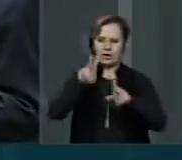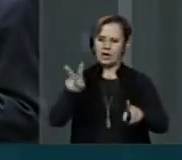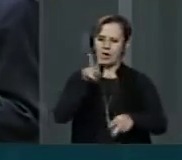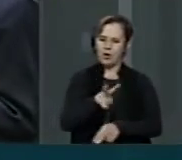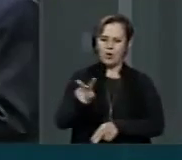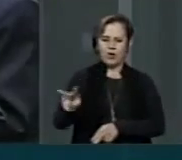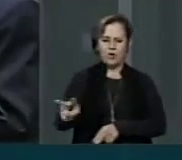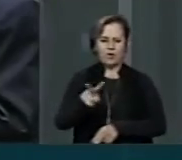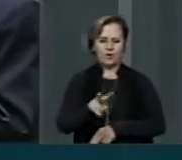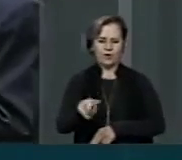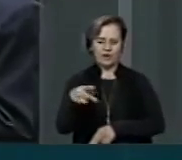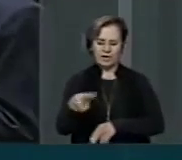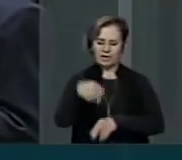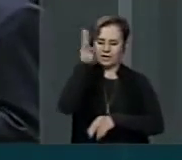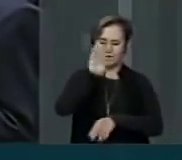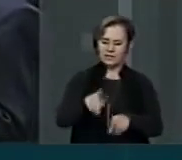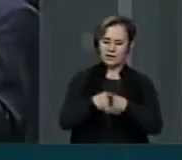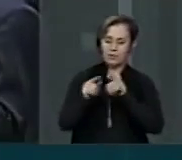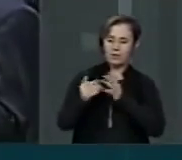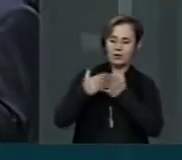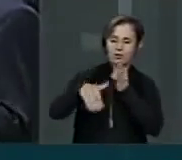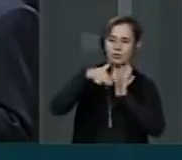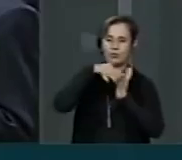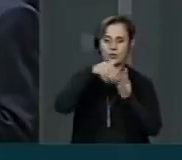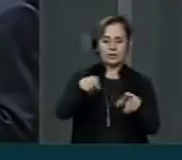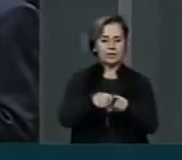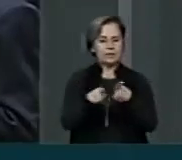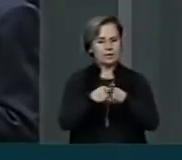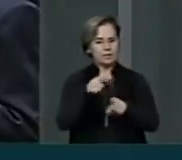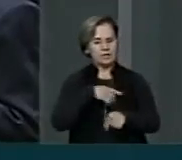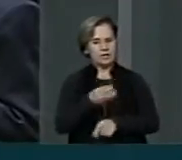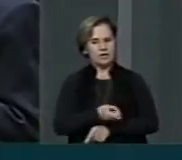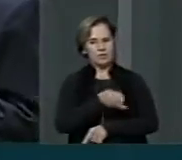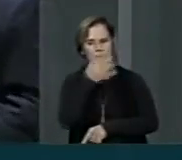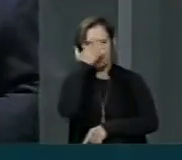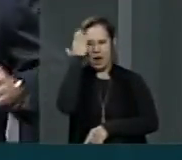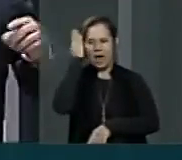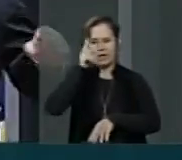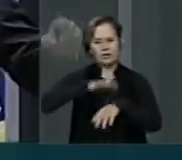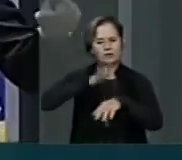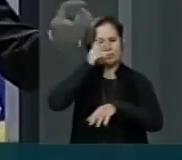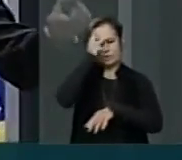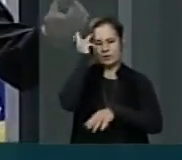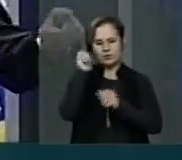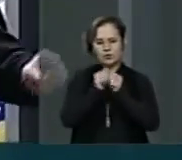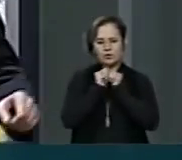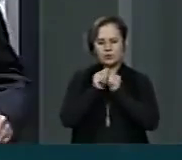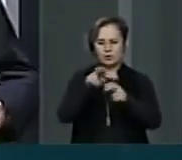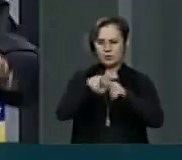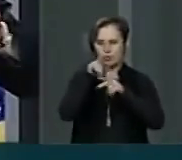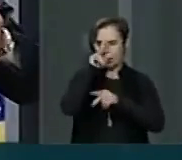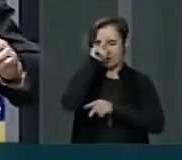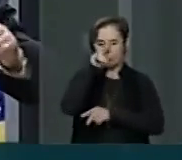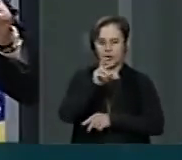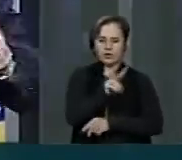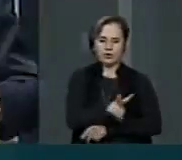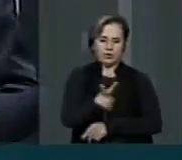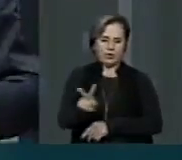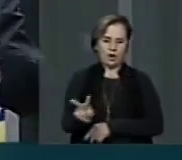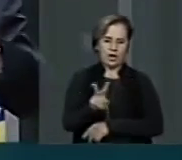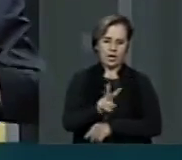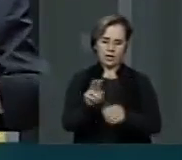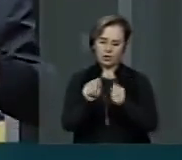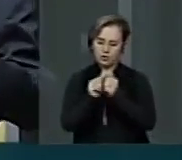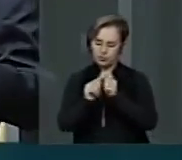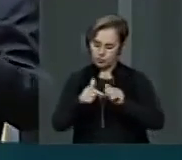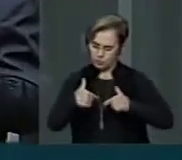Assim como o Fauzi, nós tivemos várias pessoas, aqui eu quero citar dois nomes, que com a força do reggae, com a força do movimento, que na qual